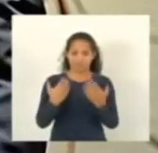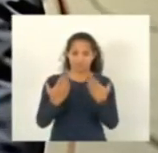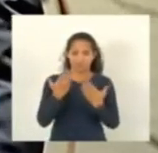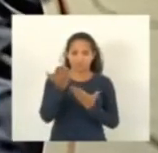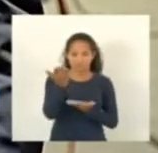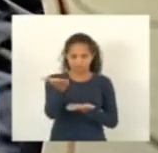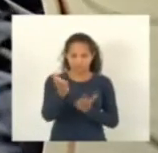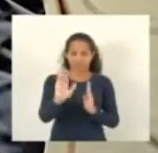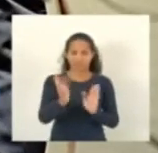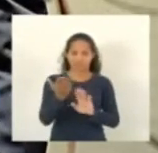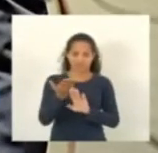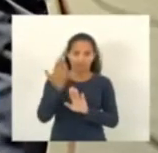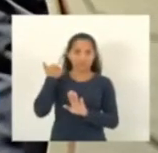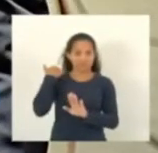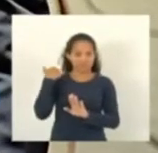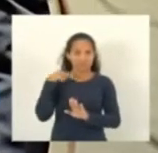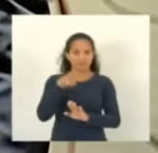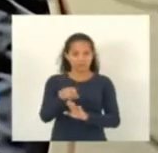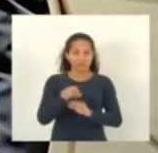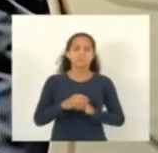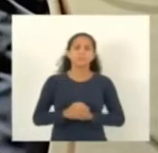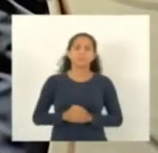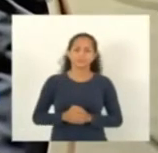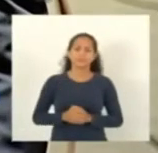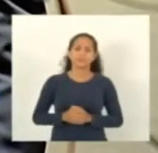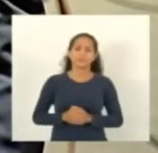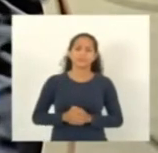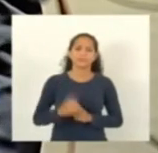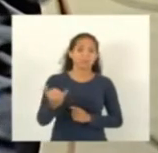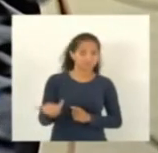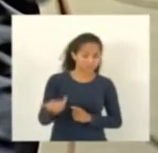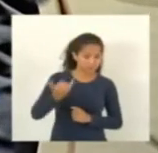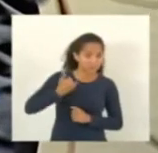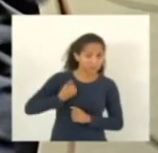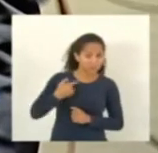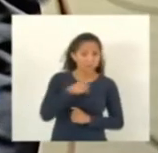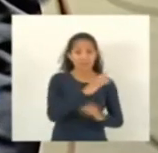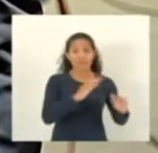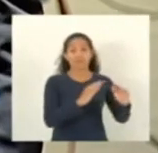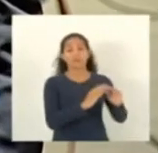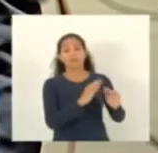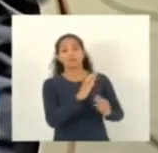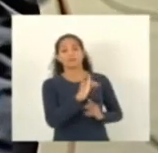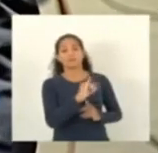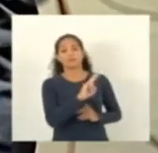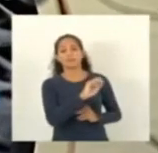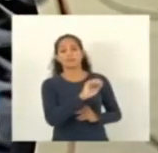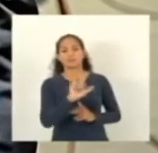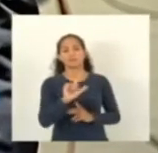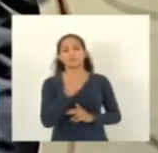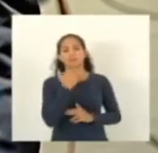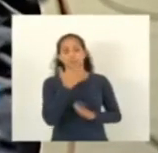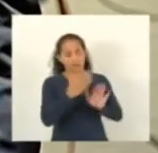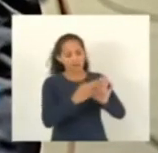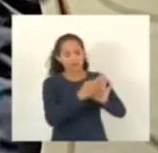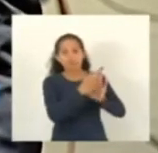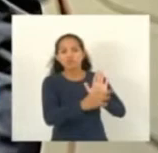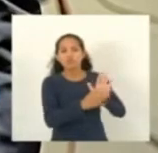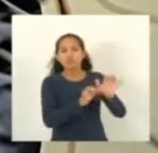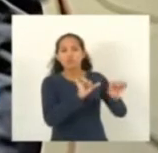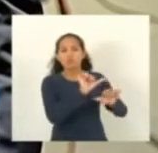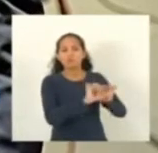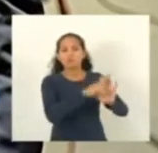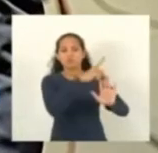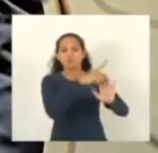com a vossa excelência, a vossa excelência disse que a Casa Civil pretende sugerir uma modificação no projeto, então,